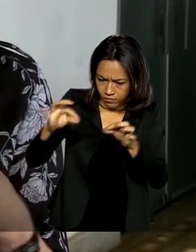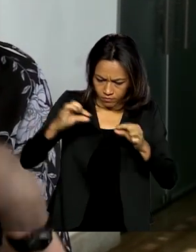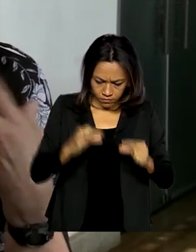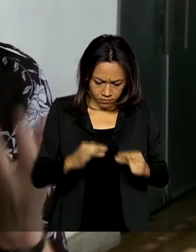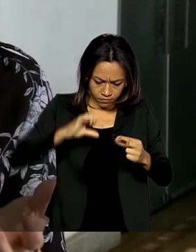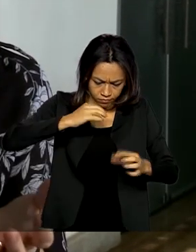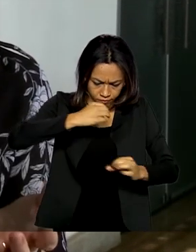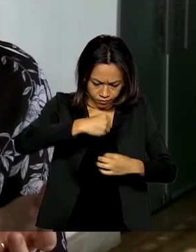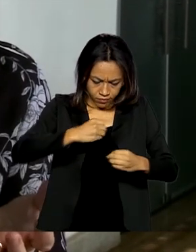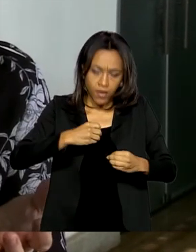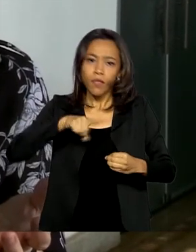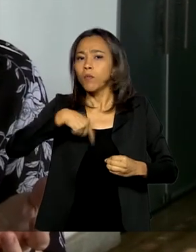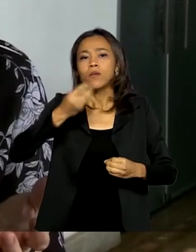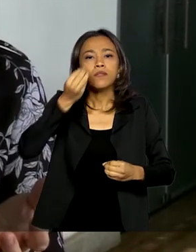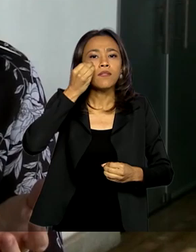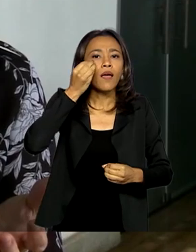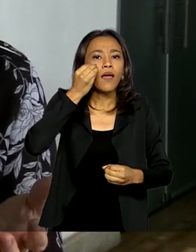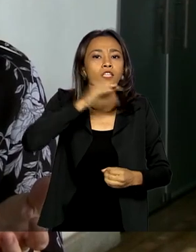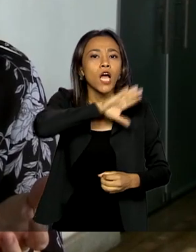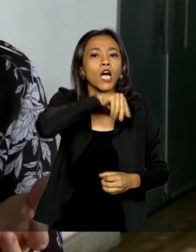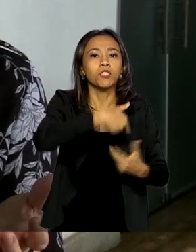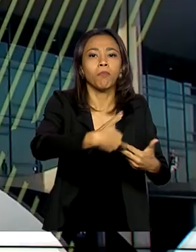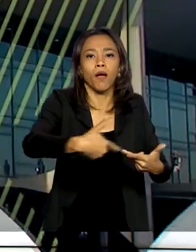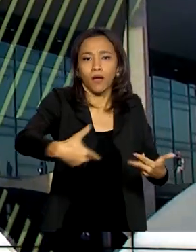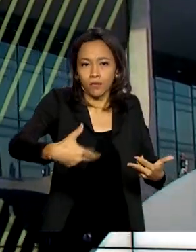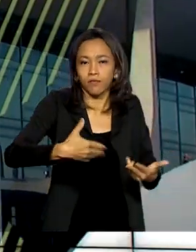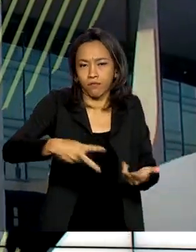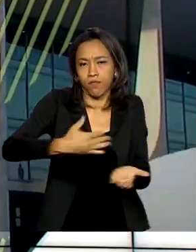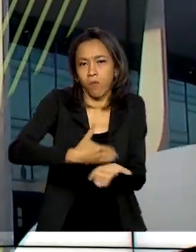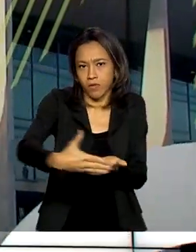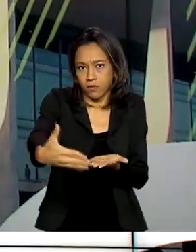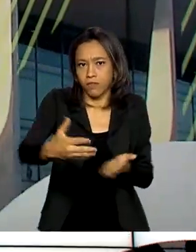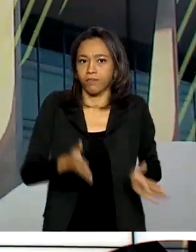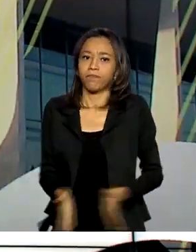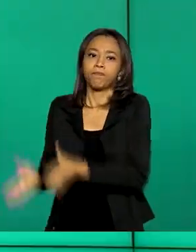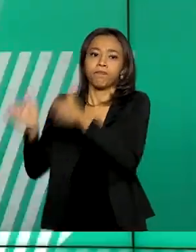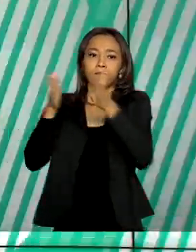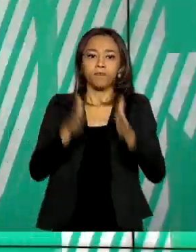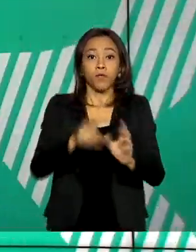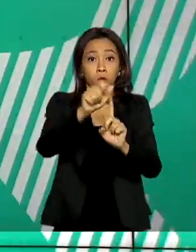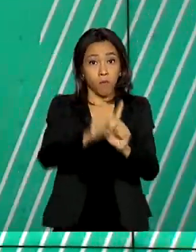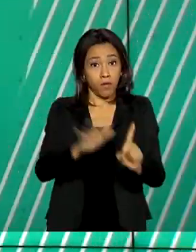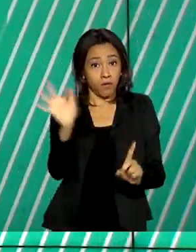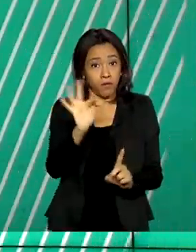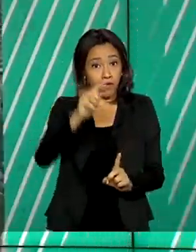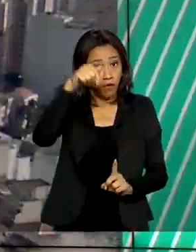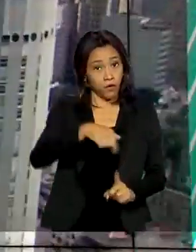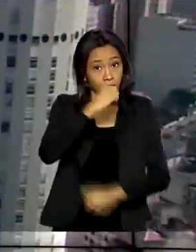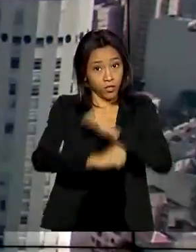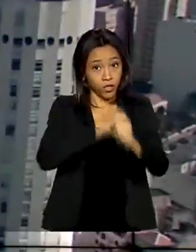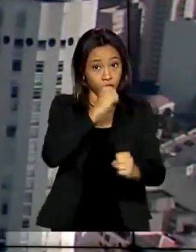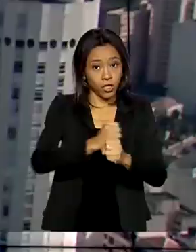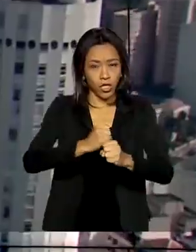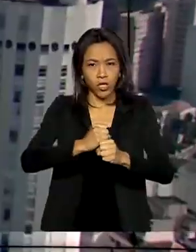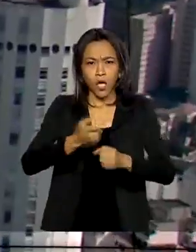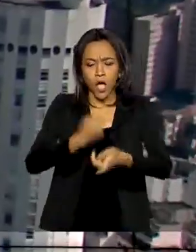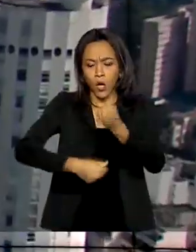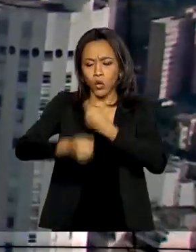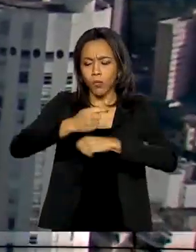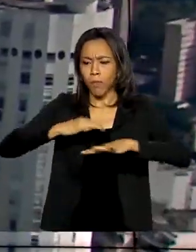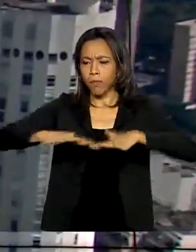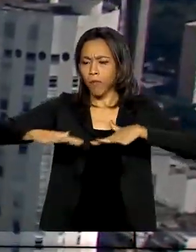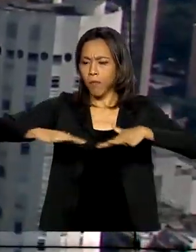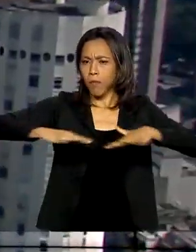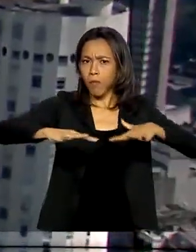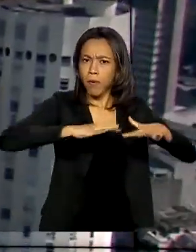testes em animais devem começar. Em fevereiro deste ano, a atividade econômica no país teve